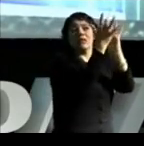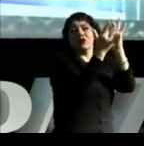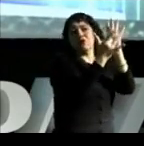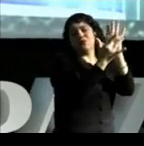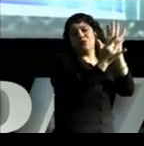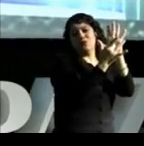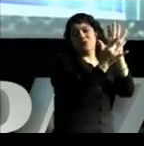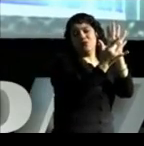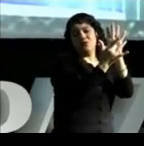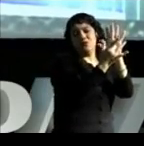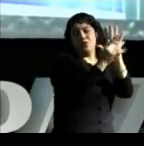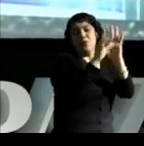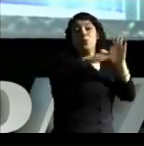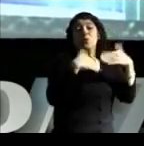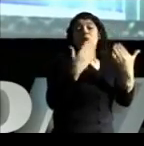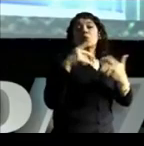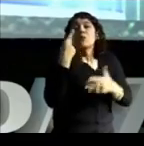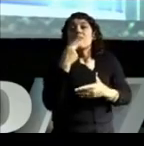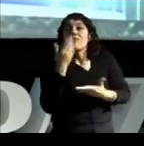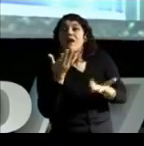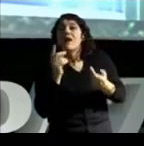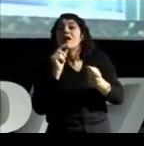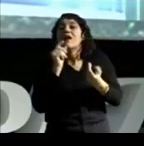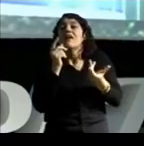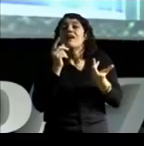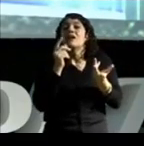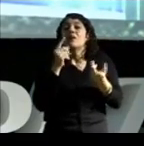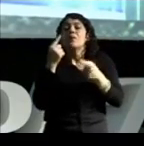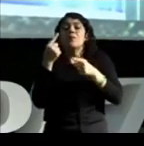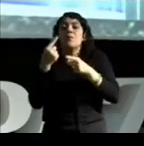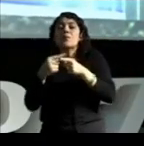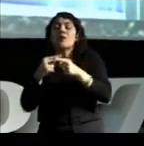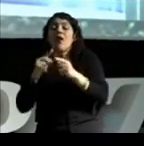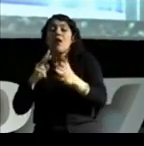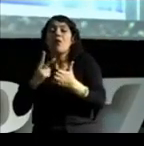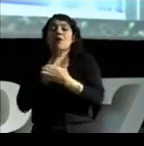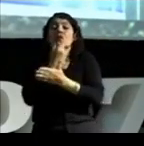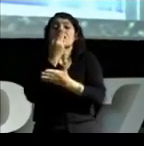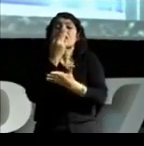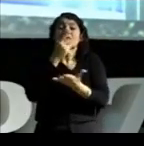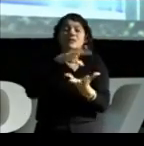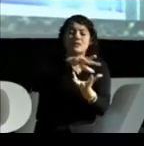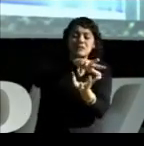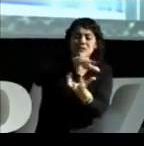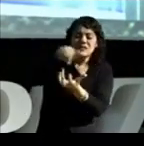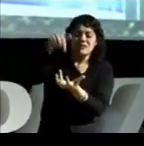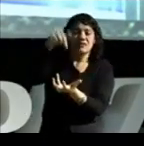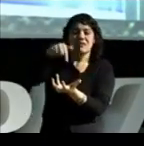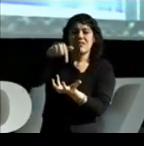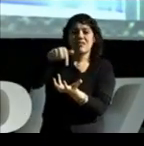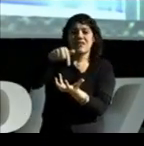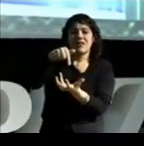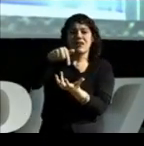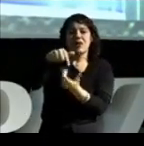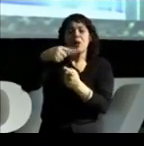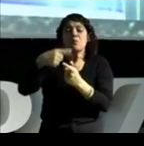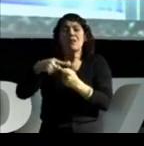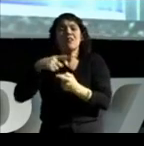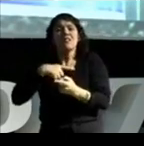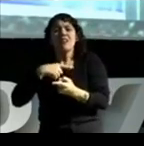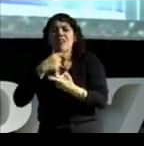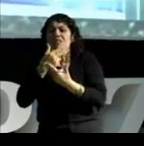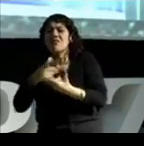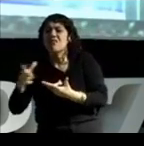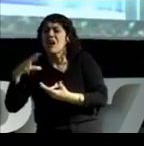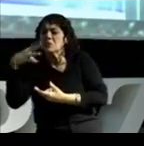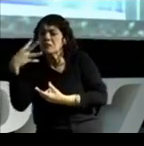Quando nós dizemos, por que isso está acontecendo na terra Senhor? Há tantos espíritas